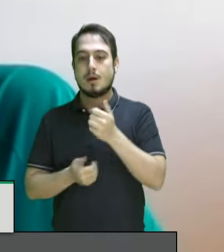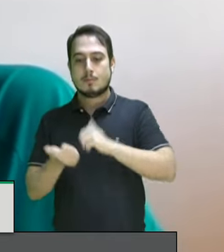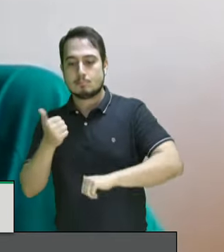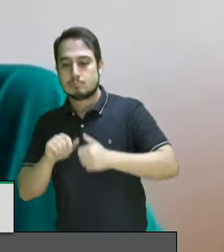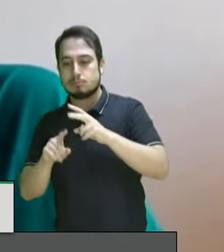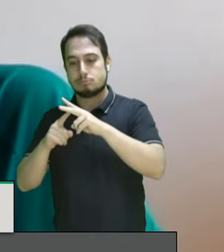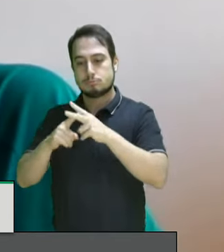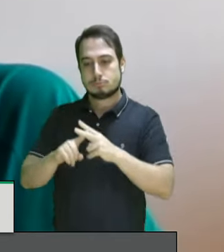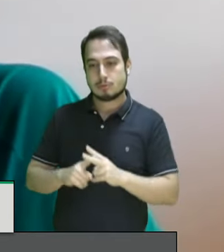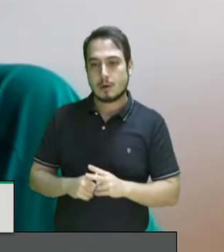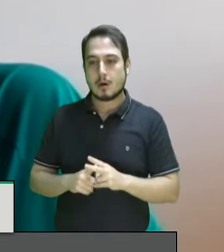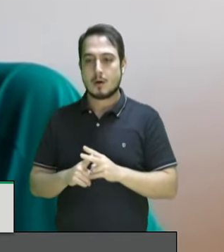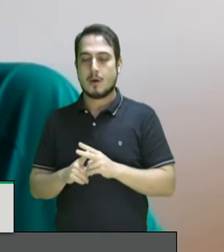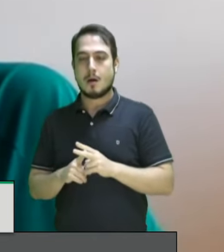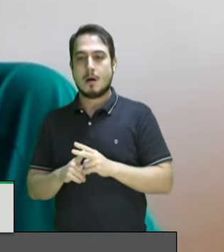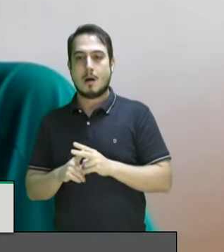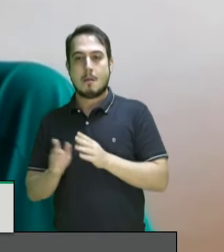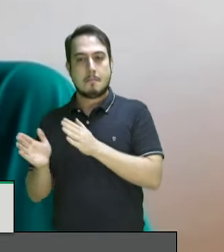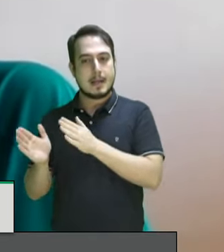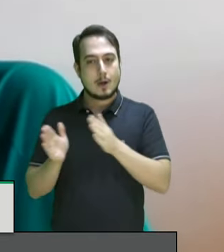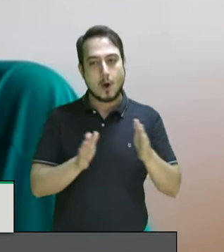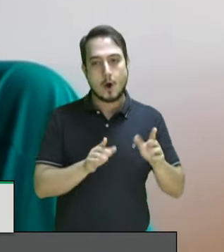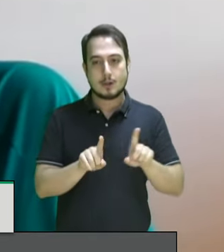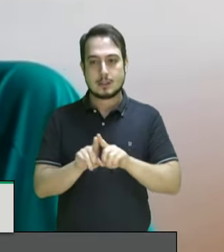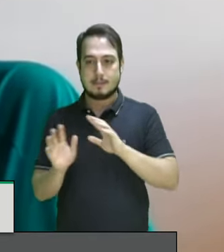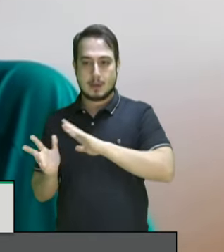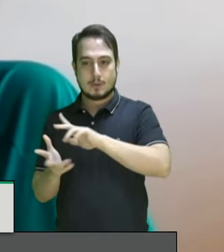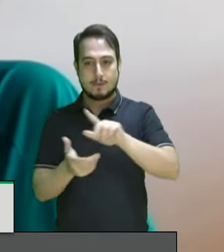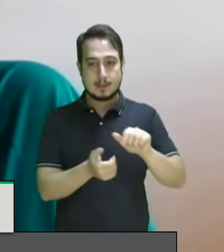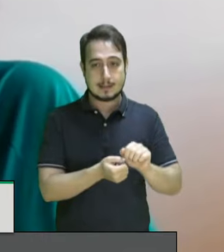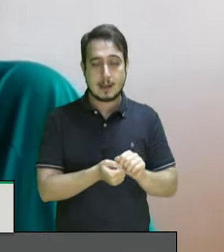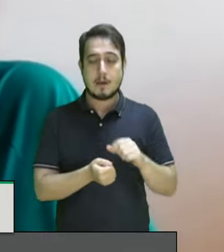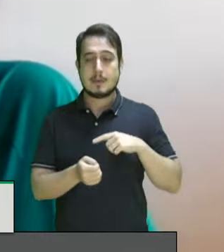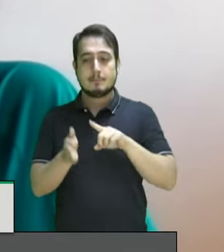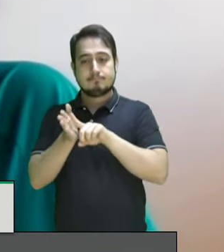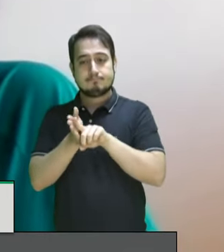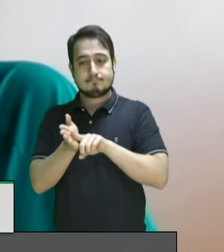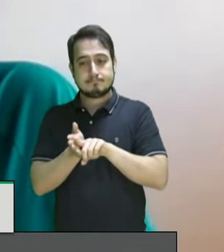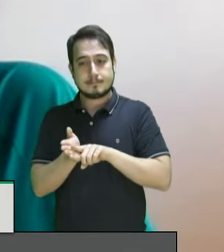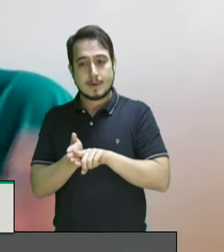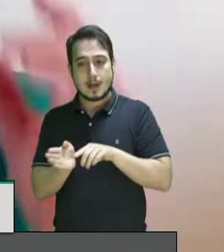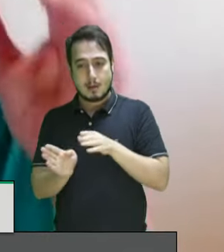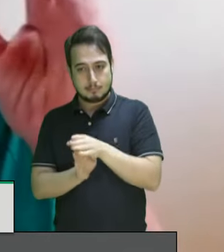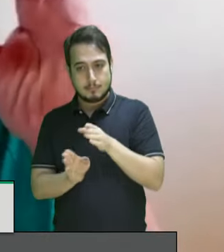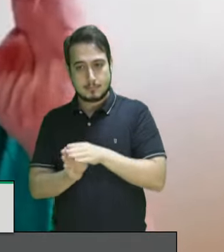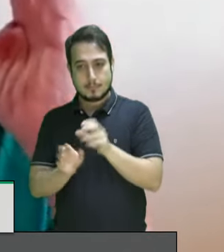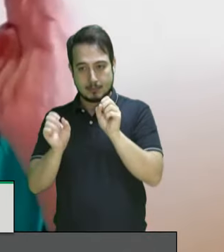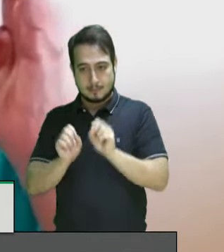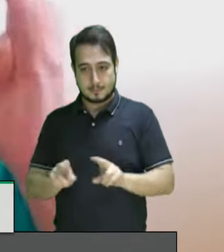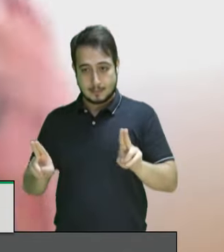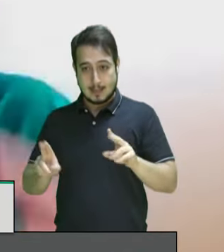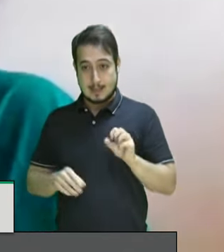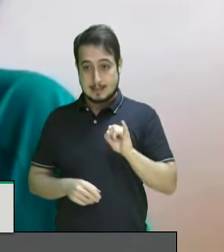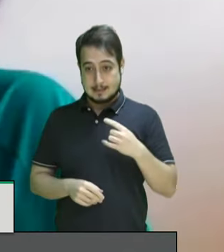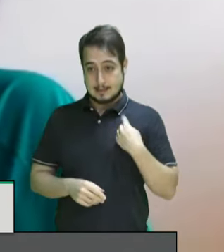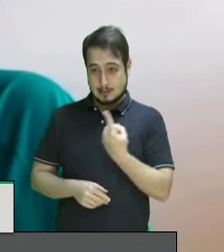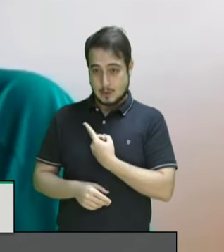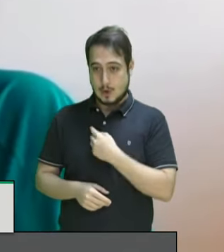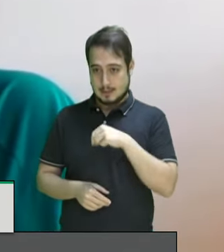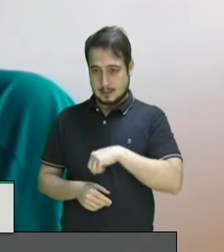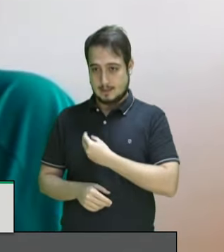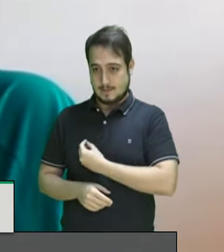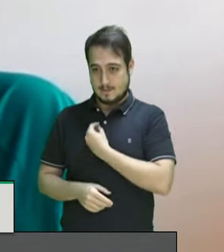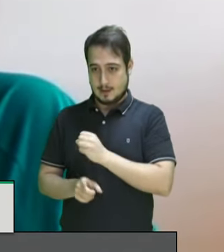periódica universal e para que nós possamos analisar as recomendações. Se nós vivemos numa sociedade racista,